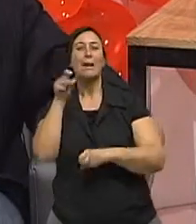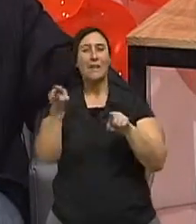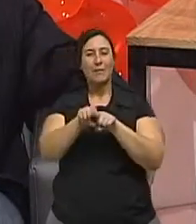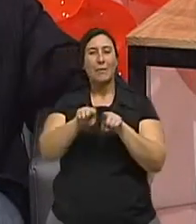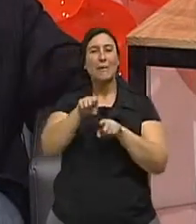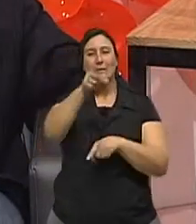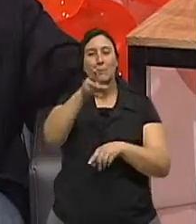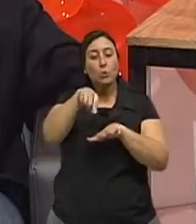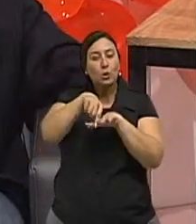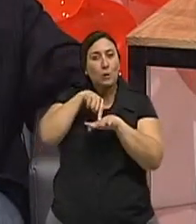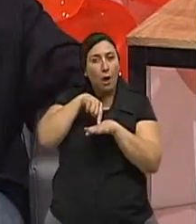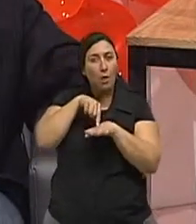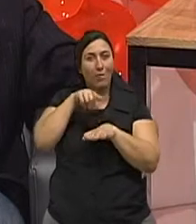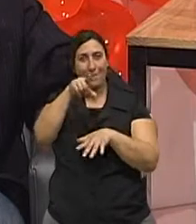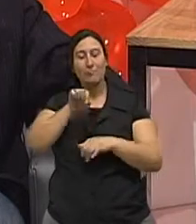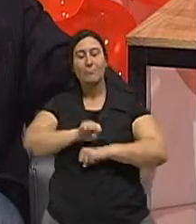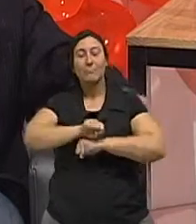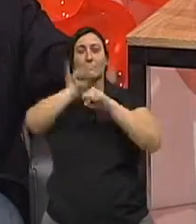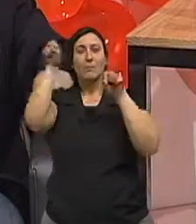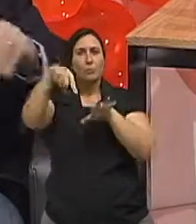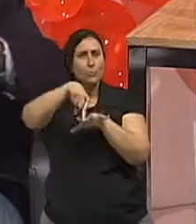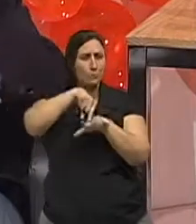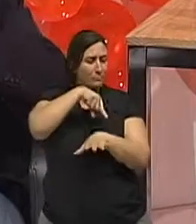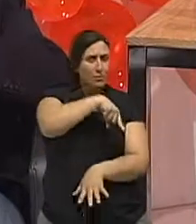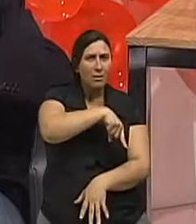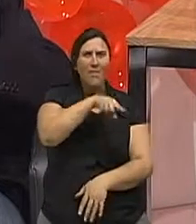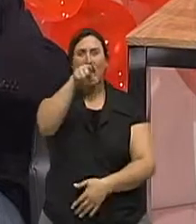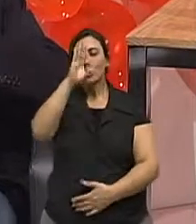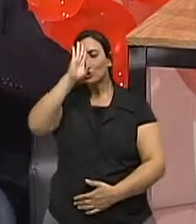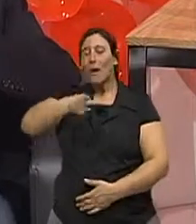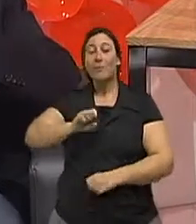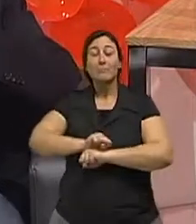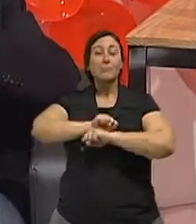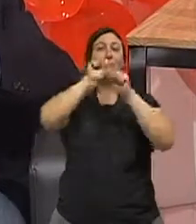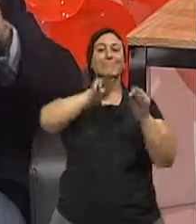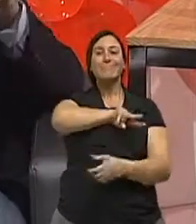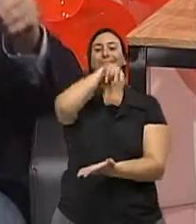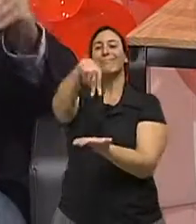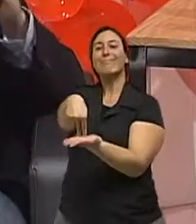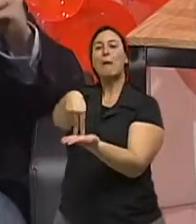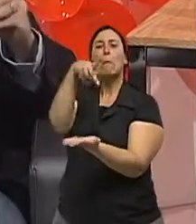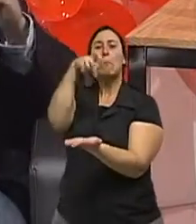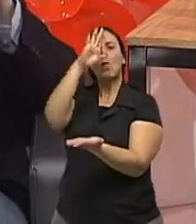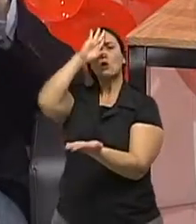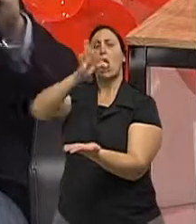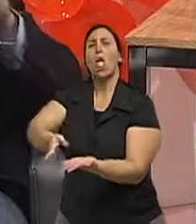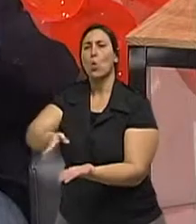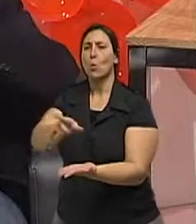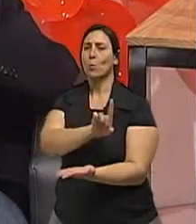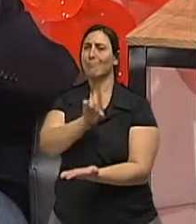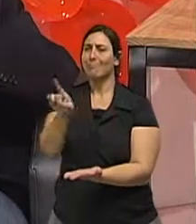borracha do lado da cama, não botar o pé no chão logo ao acordar, sempre usar calçado com